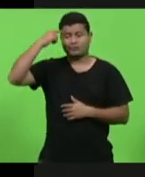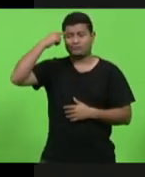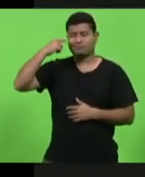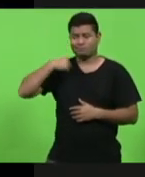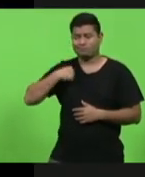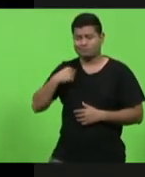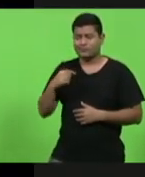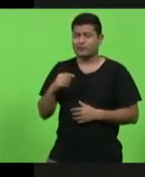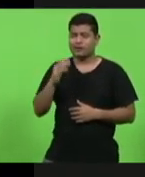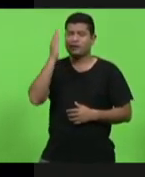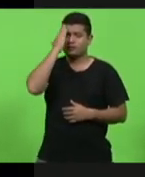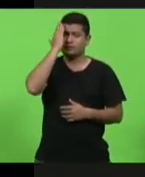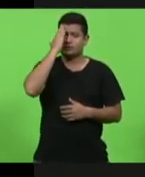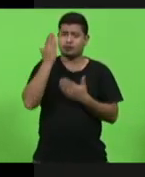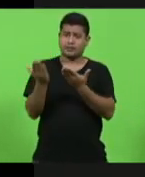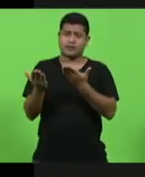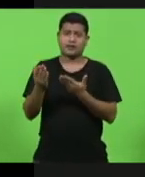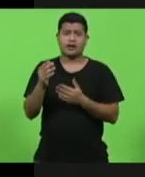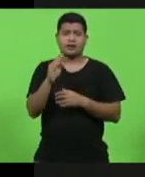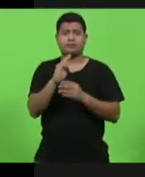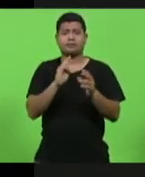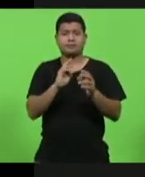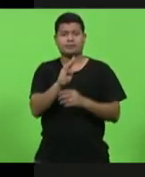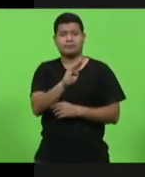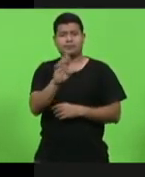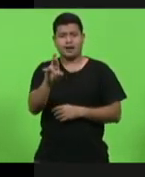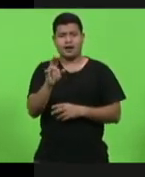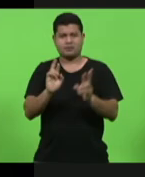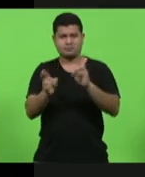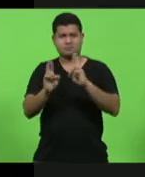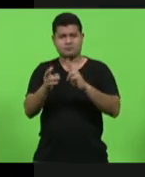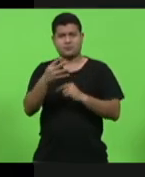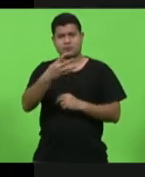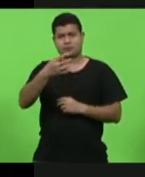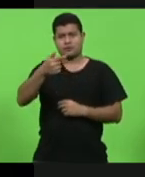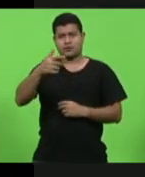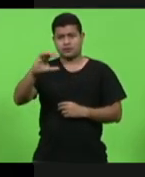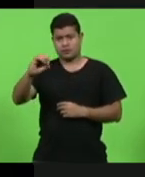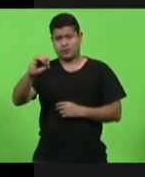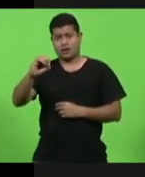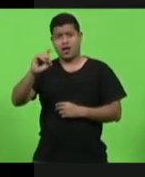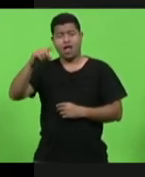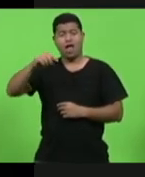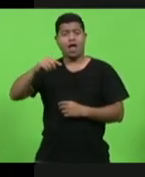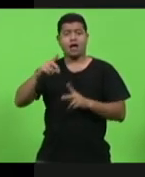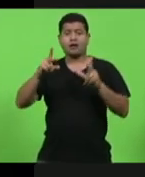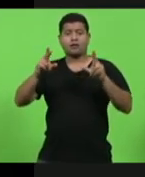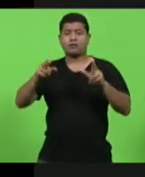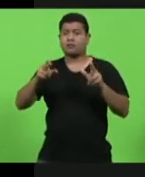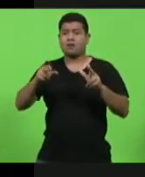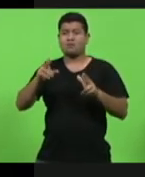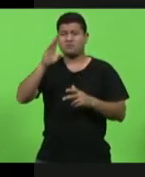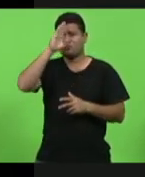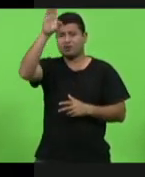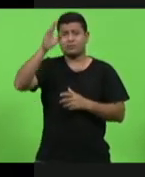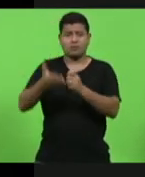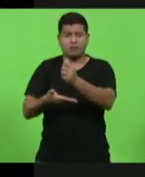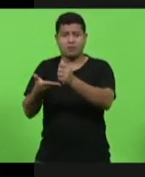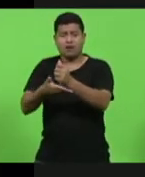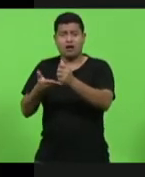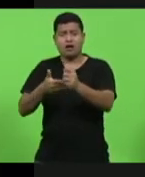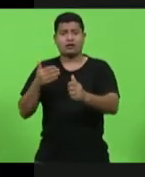a 470 é uma das rodovias que é o coração do estado de Santa Catarina no desenvolvimento.